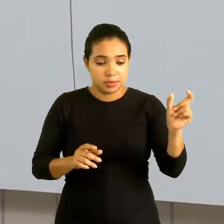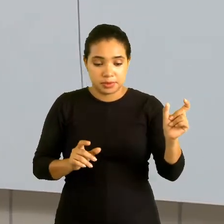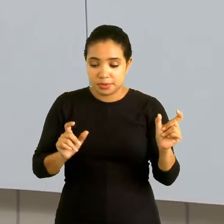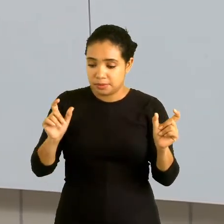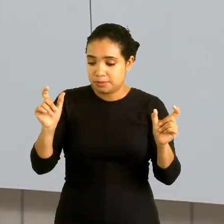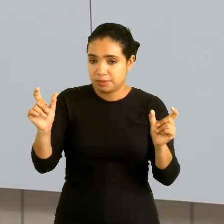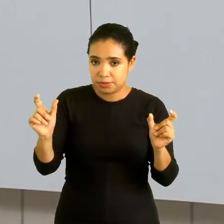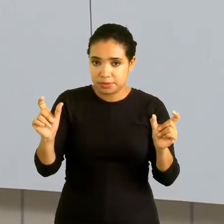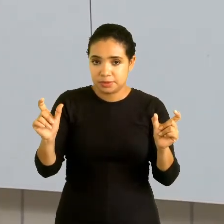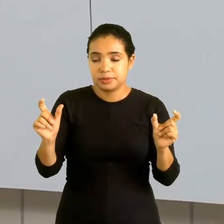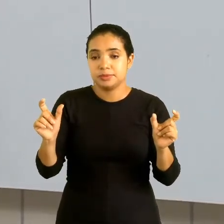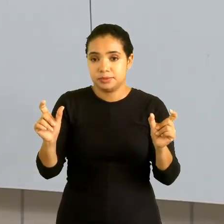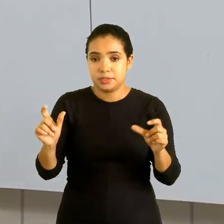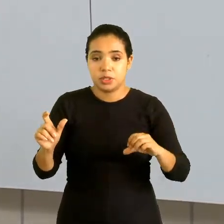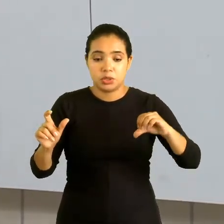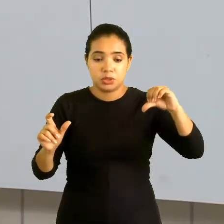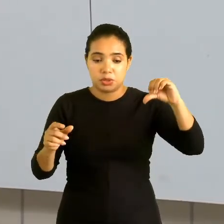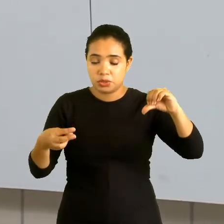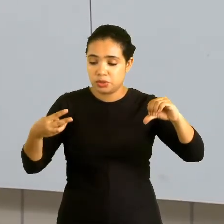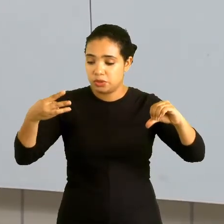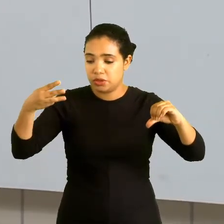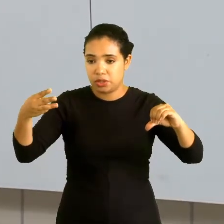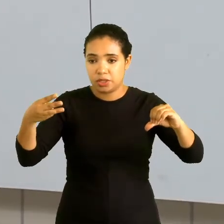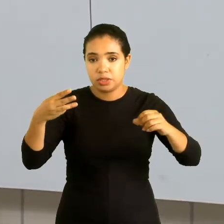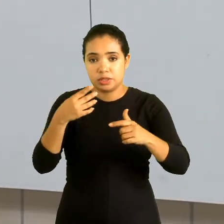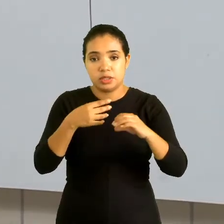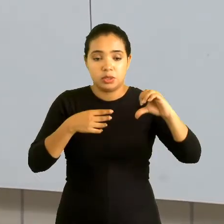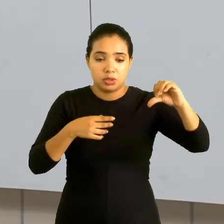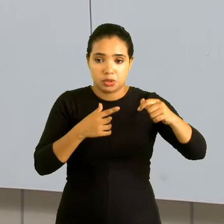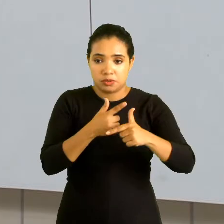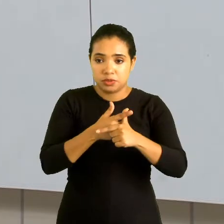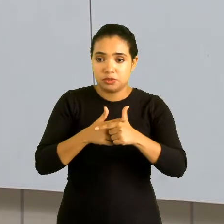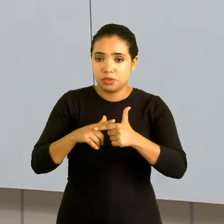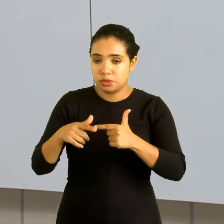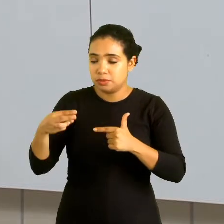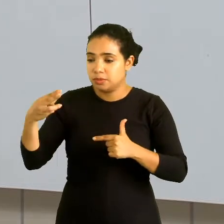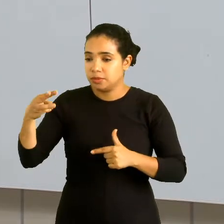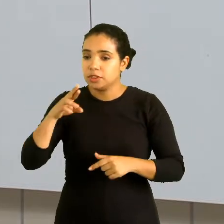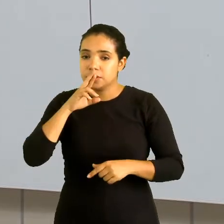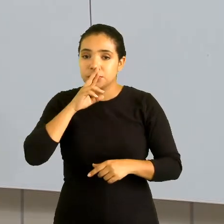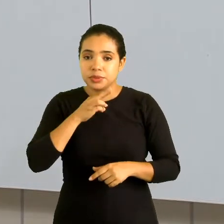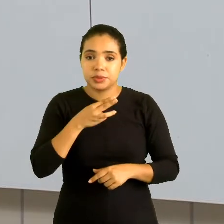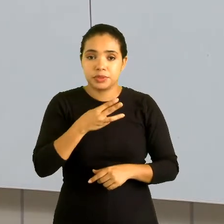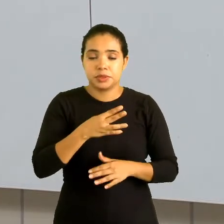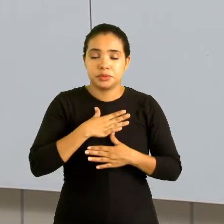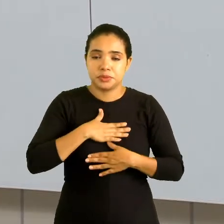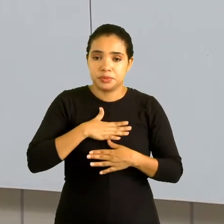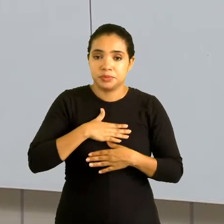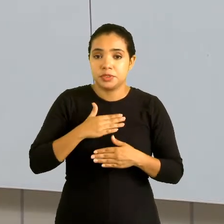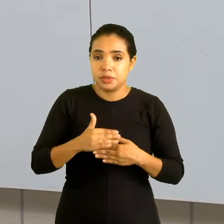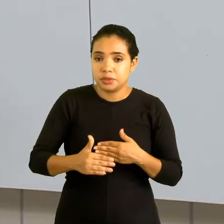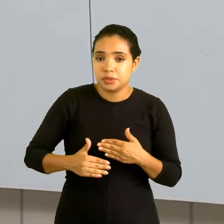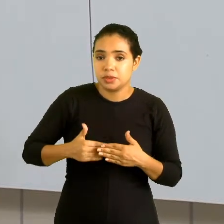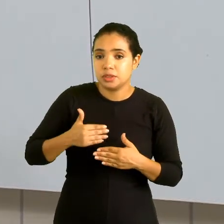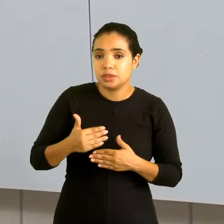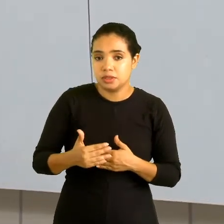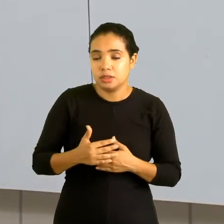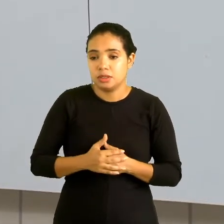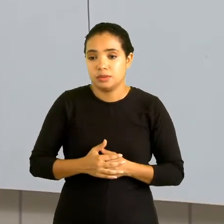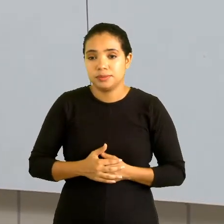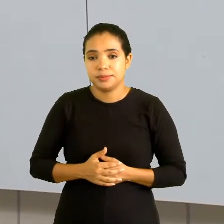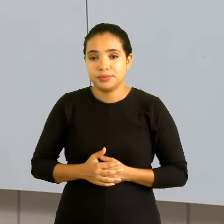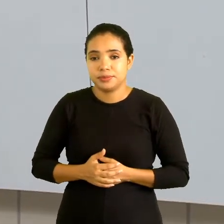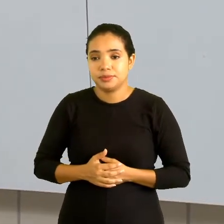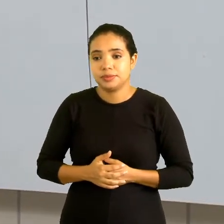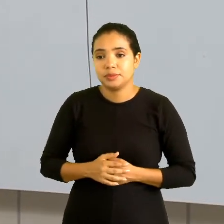coeficiente. 9 dividido por 3. 3. Tranquilo até aí. Então, eu passo agora para a parte literal.